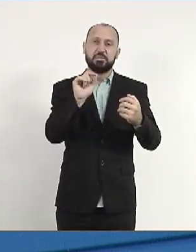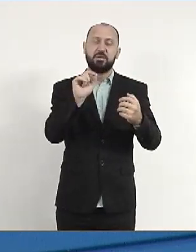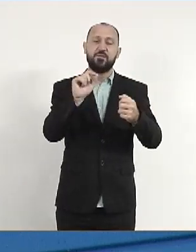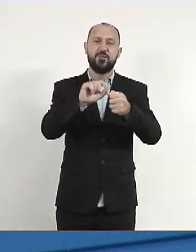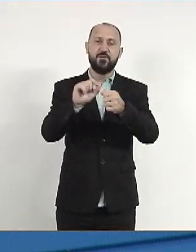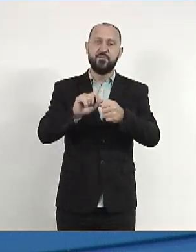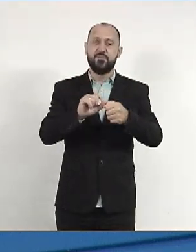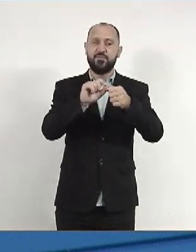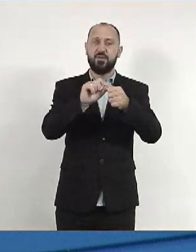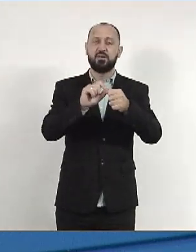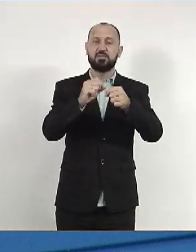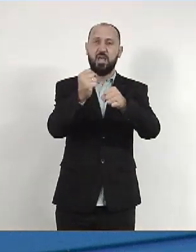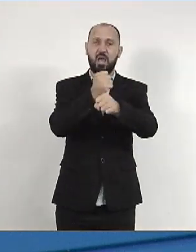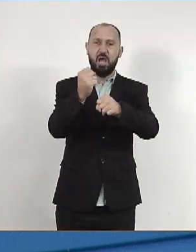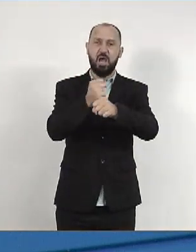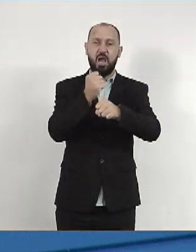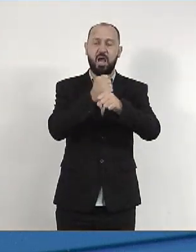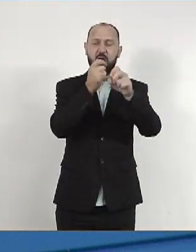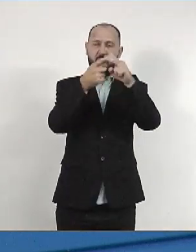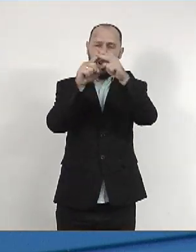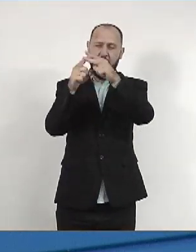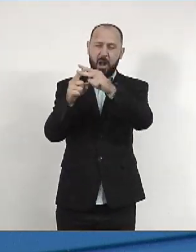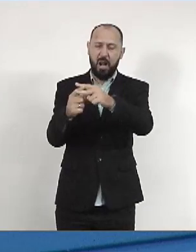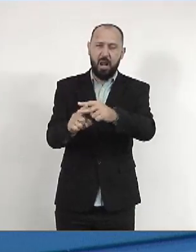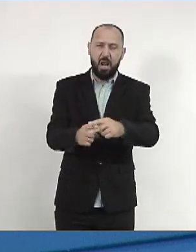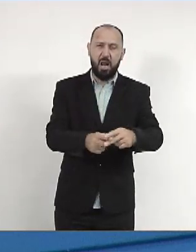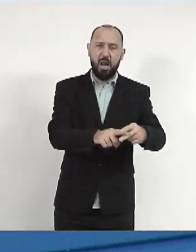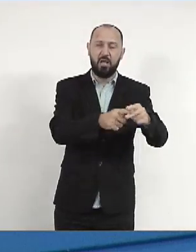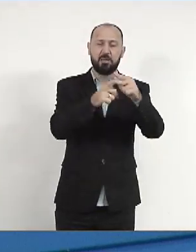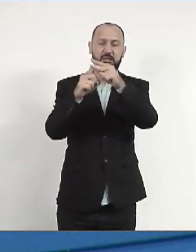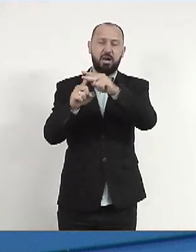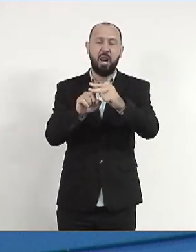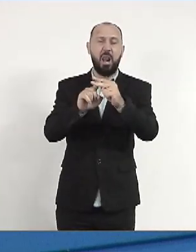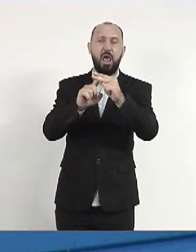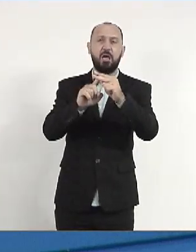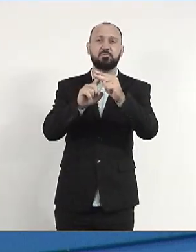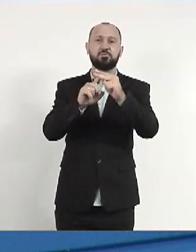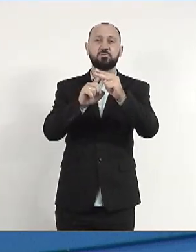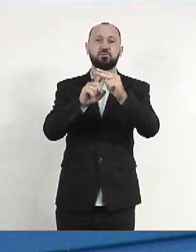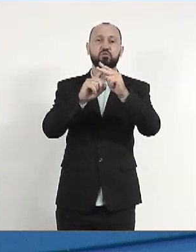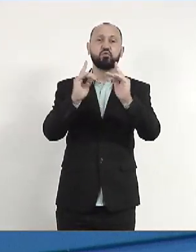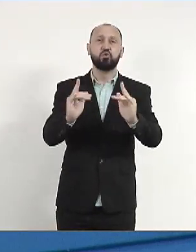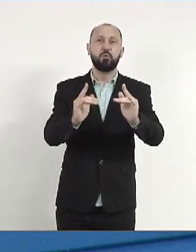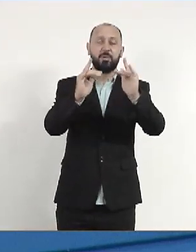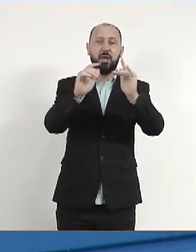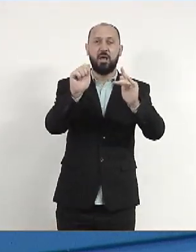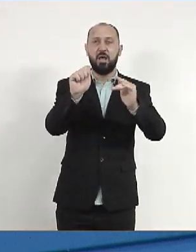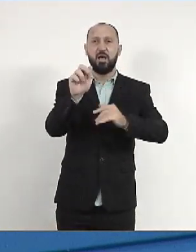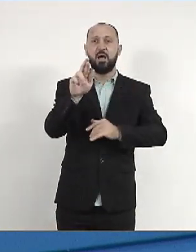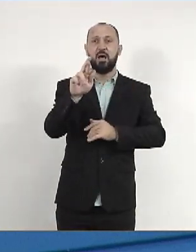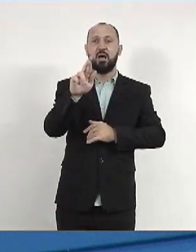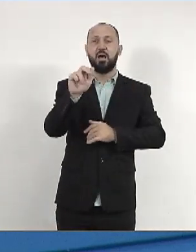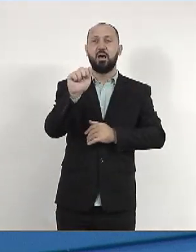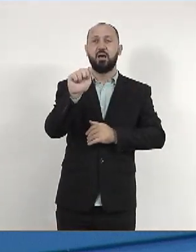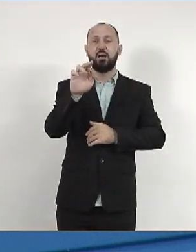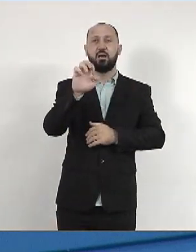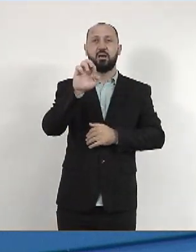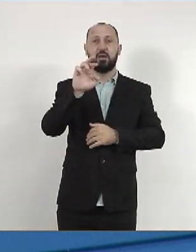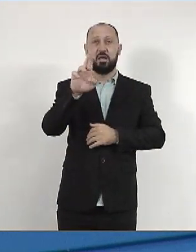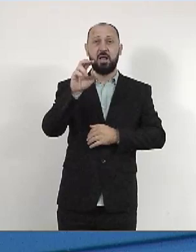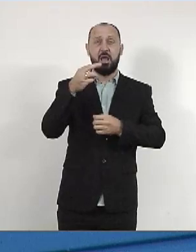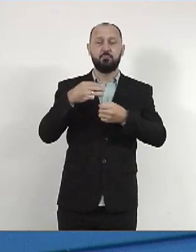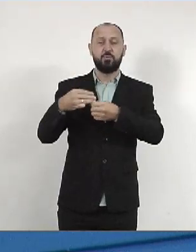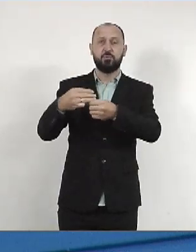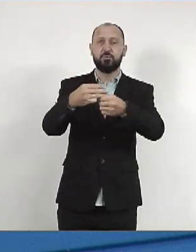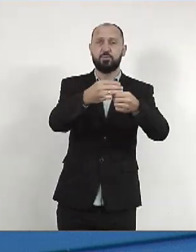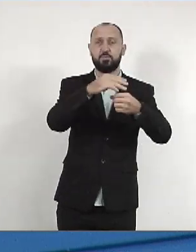realização de reforma nos escritórios regionais da Agraer nos municípios do interior do Mato Grosso